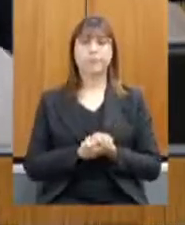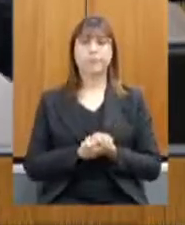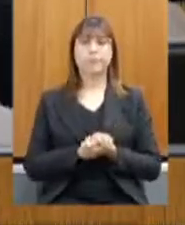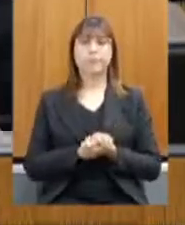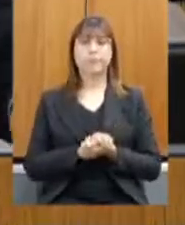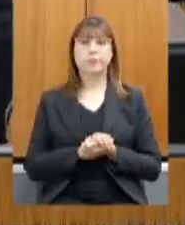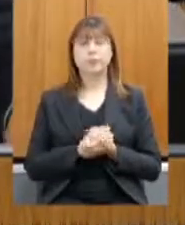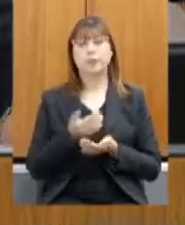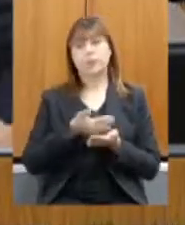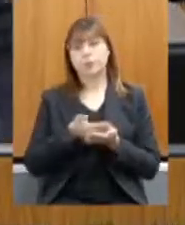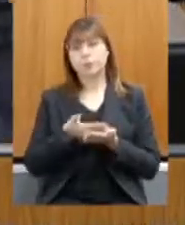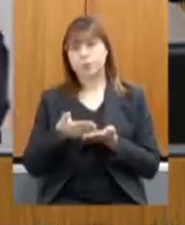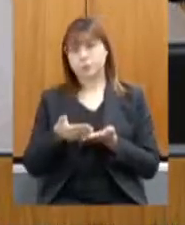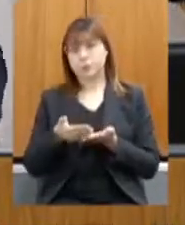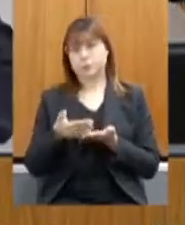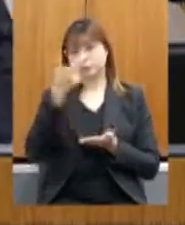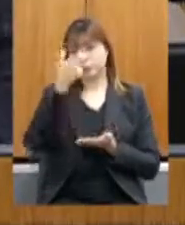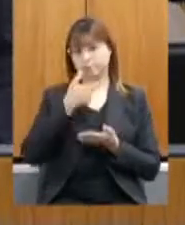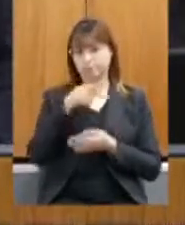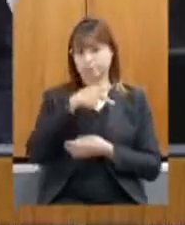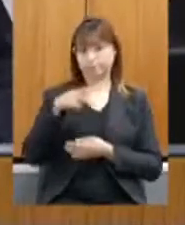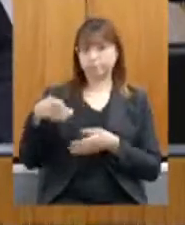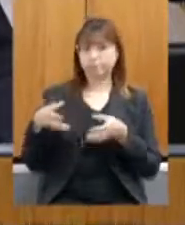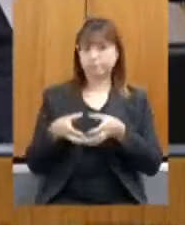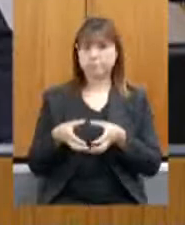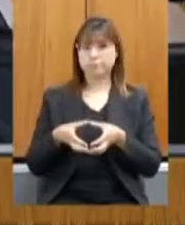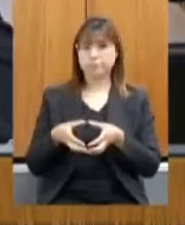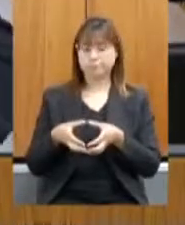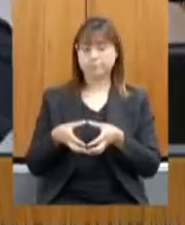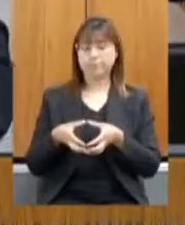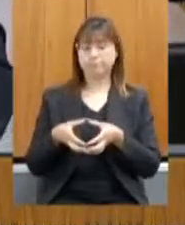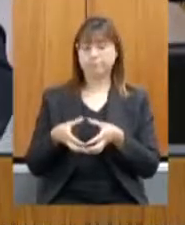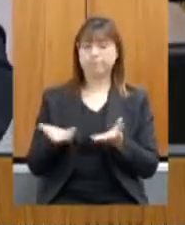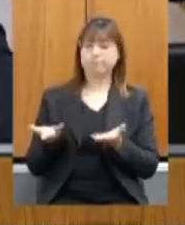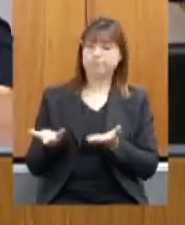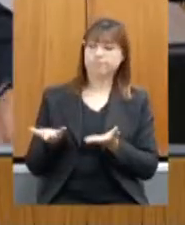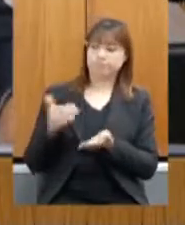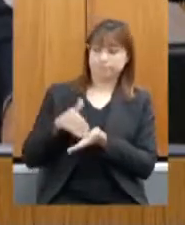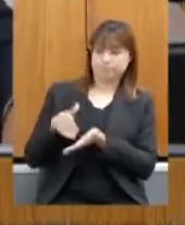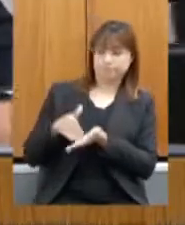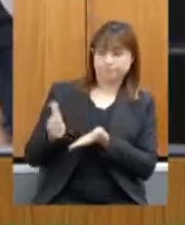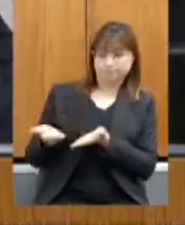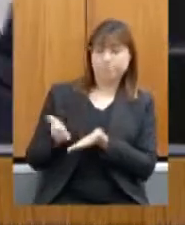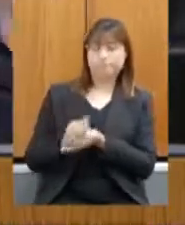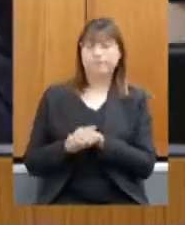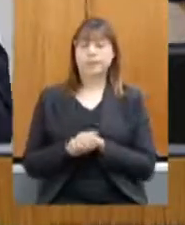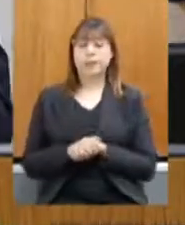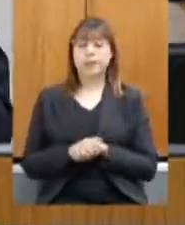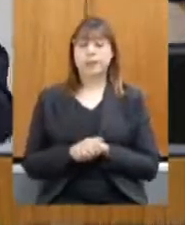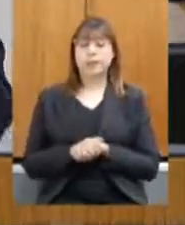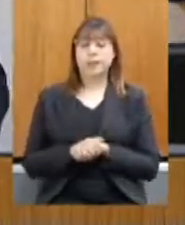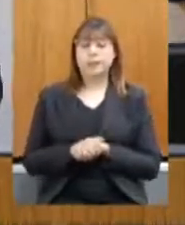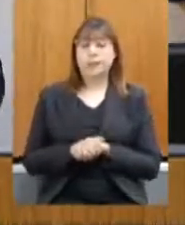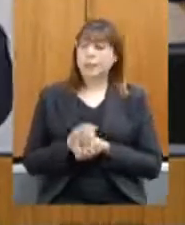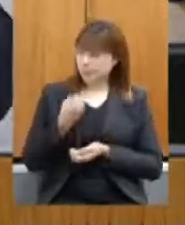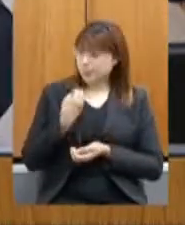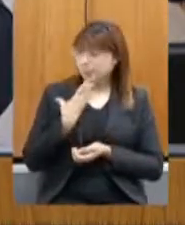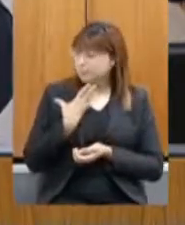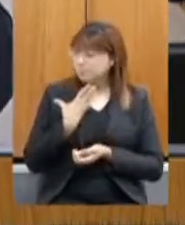presidente, da comissão secretária, é muito bom